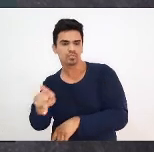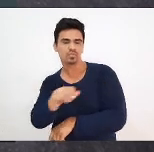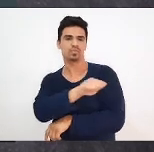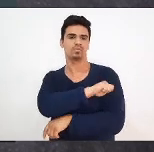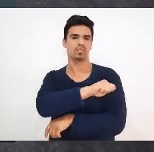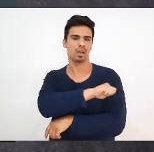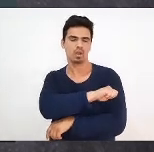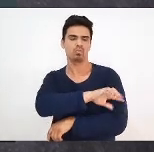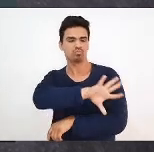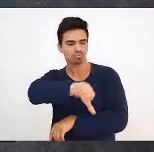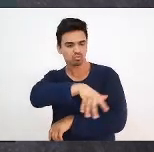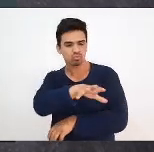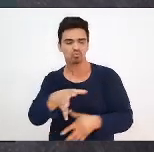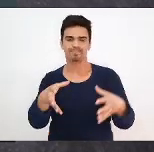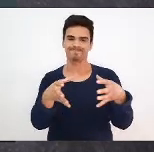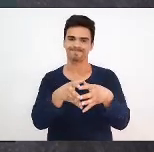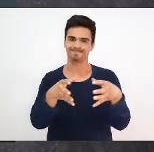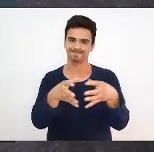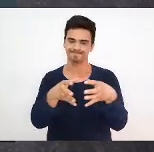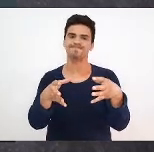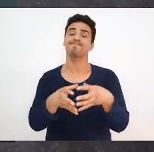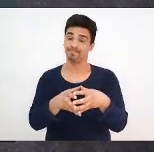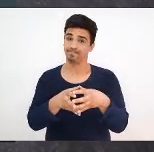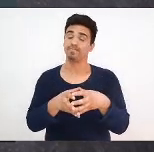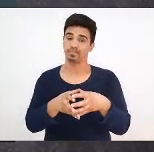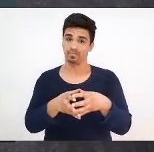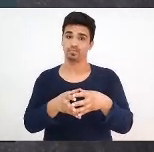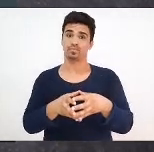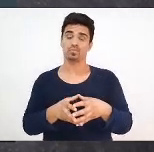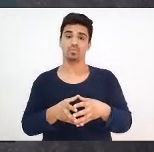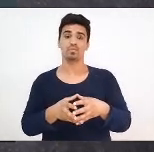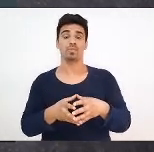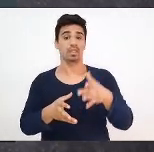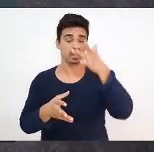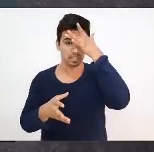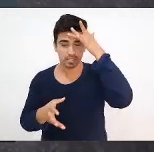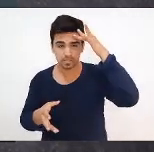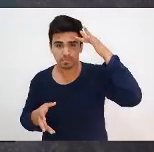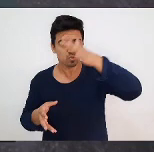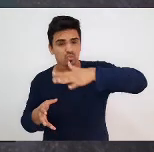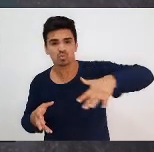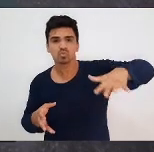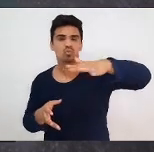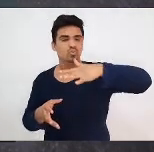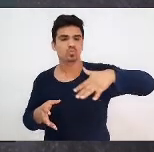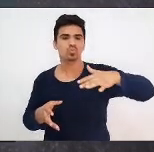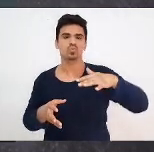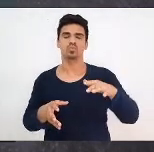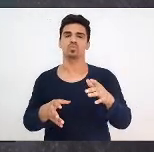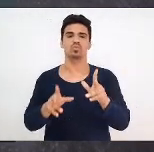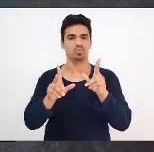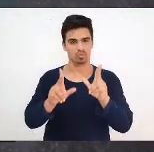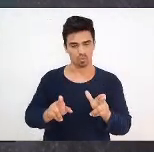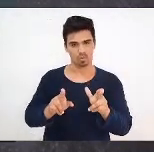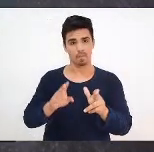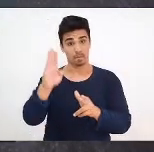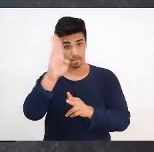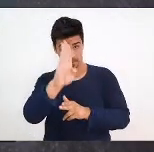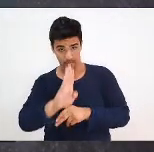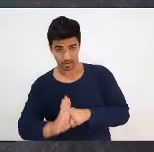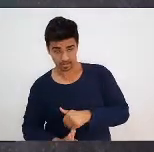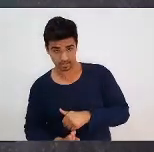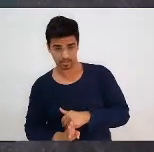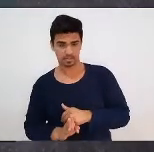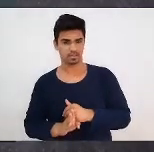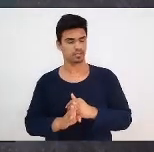de ano, todo mundo, assim como o Brasil, se viu atropelado por